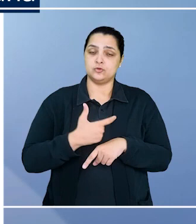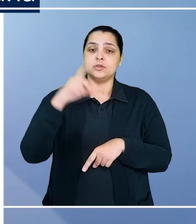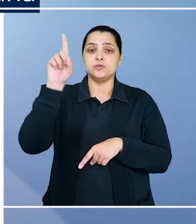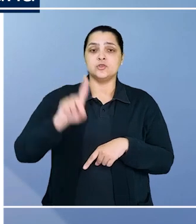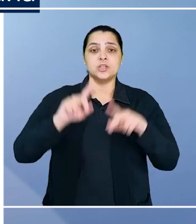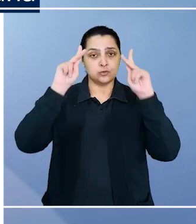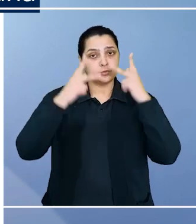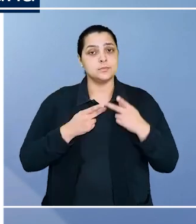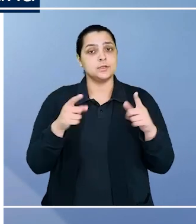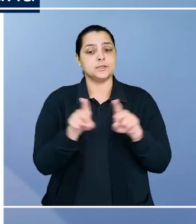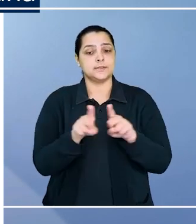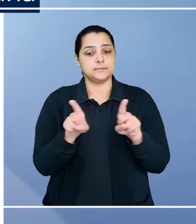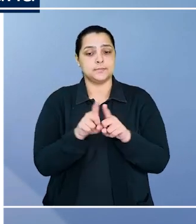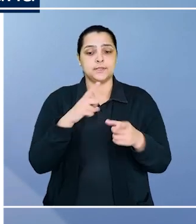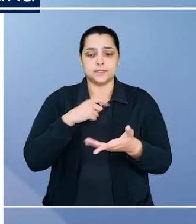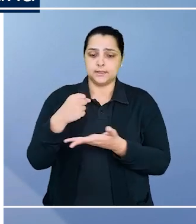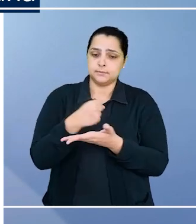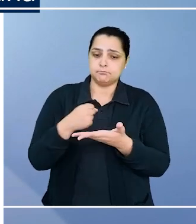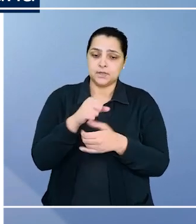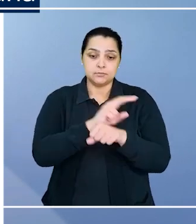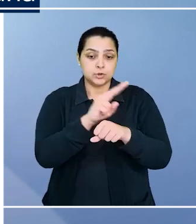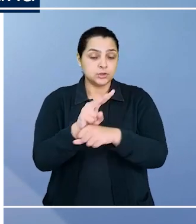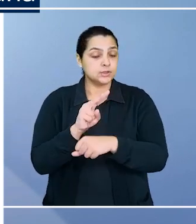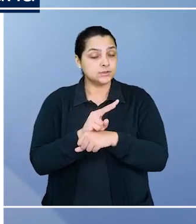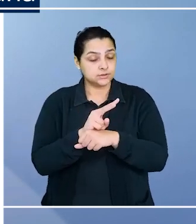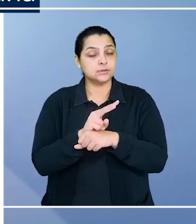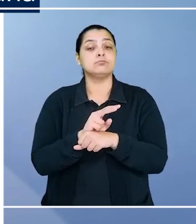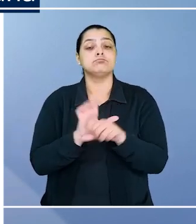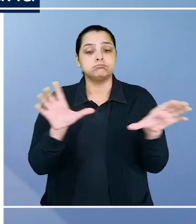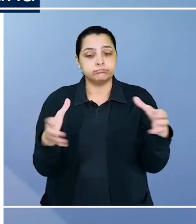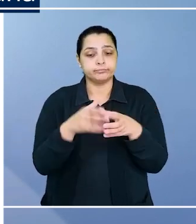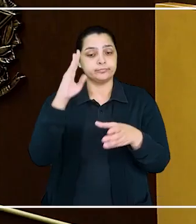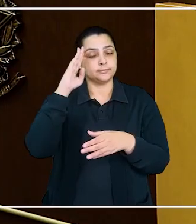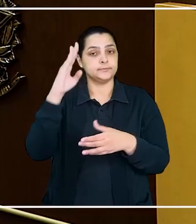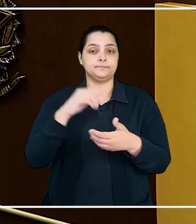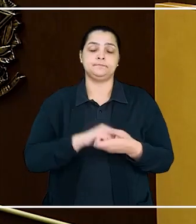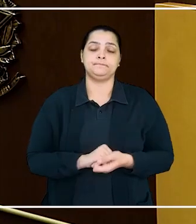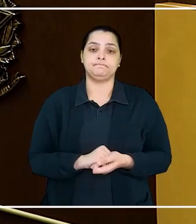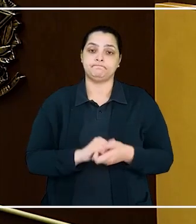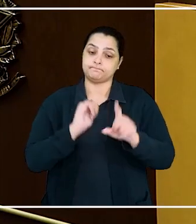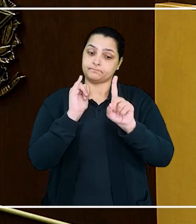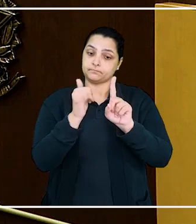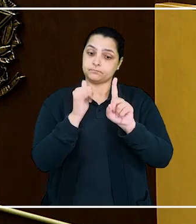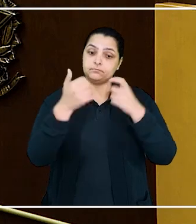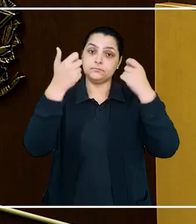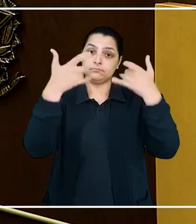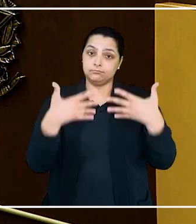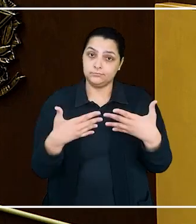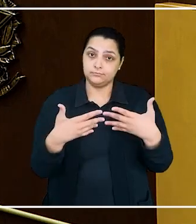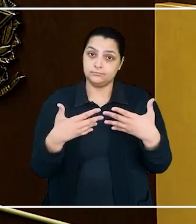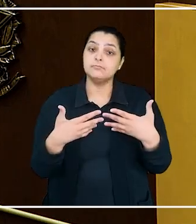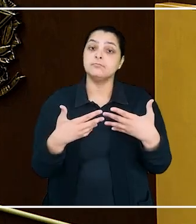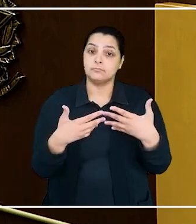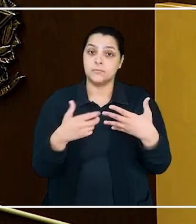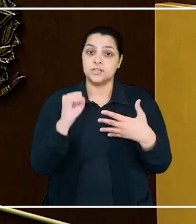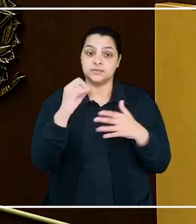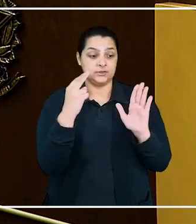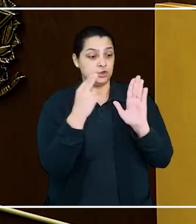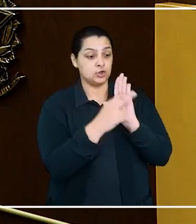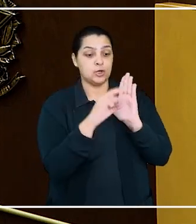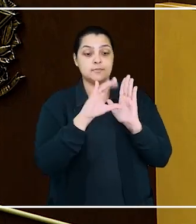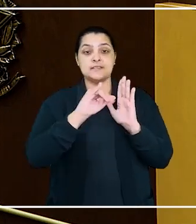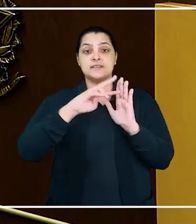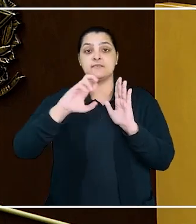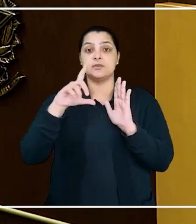direitos humanos, com fundamento na proteção de um núcleo essencial. O relator explicou que, enquanto o nome civil faz